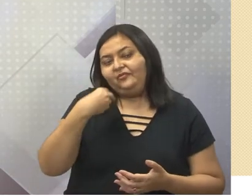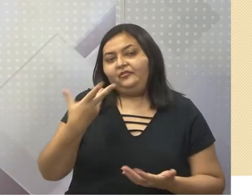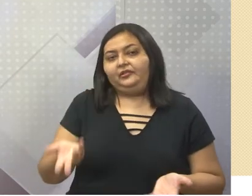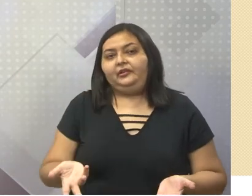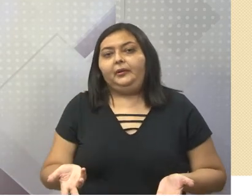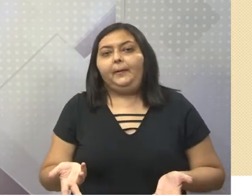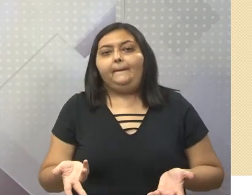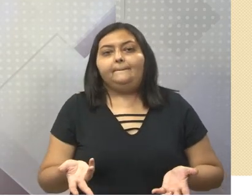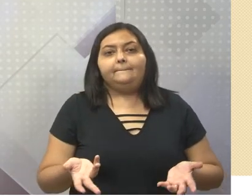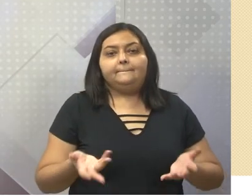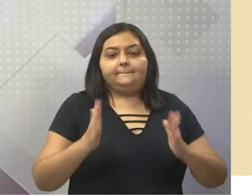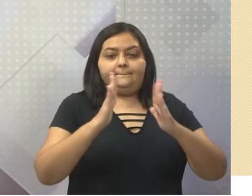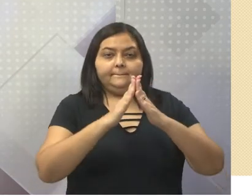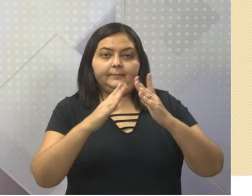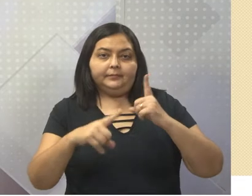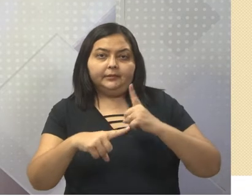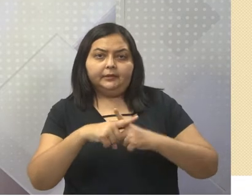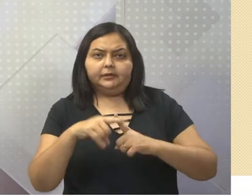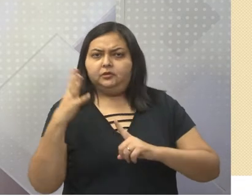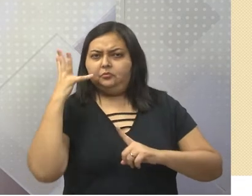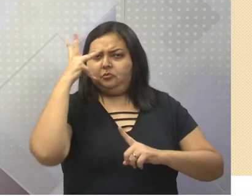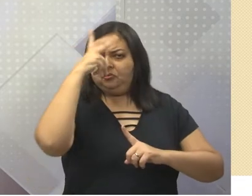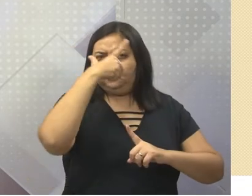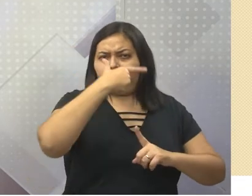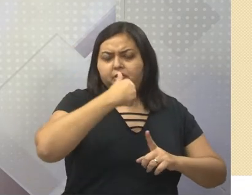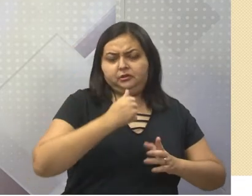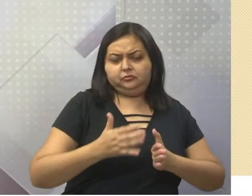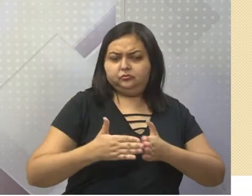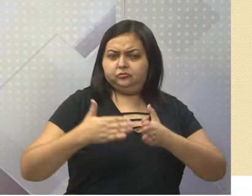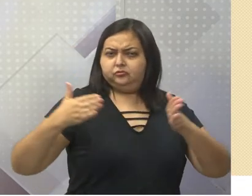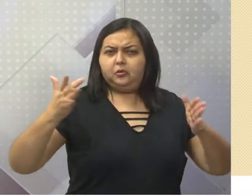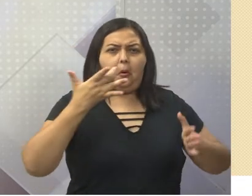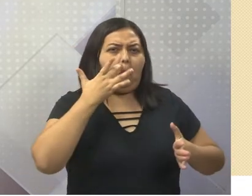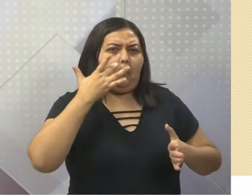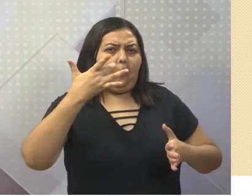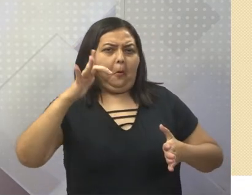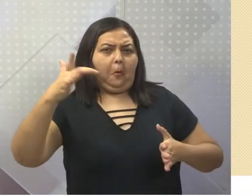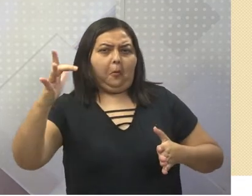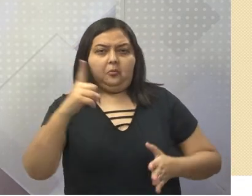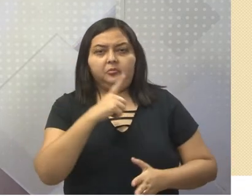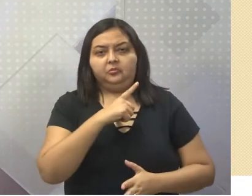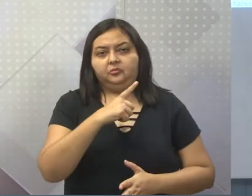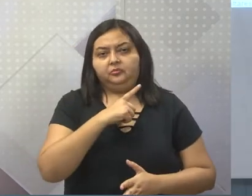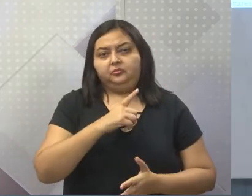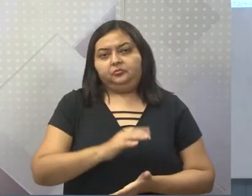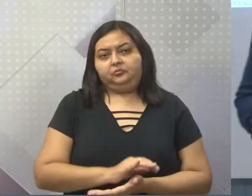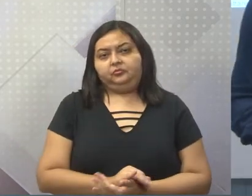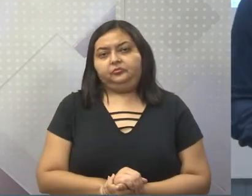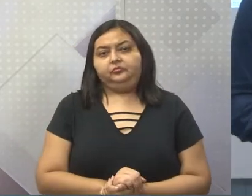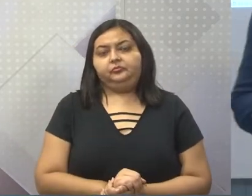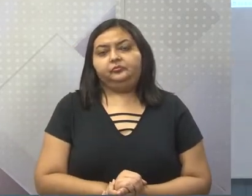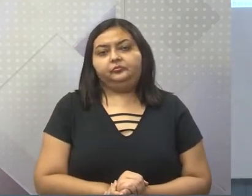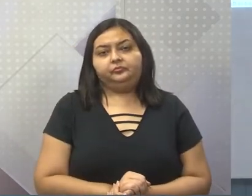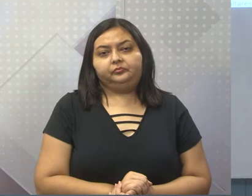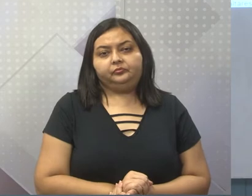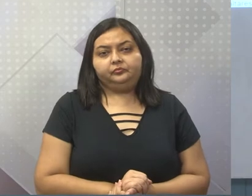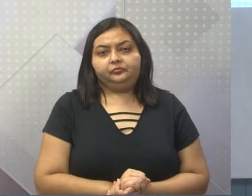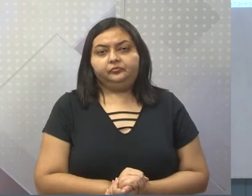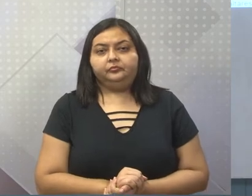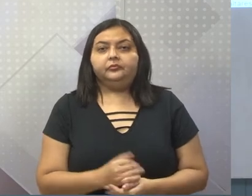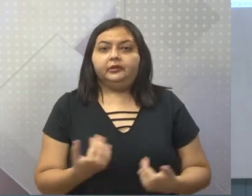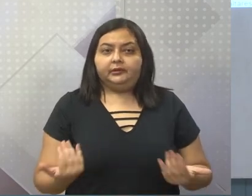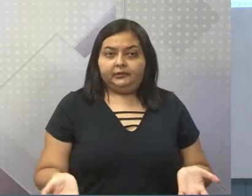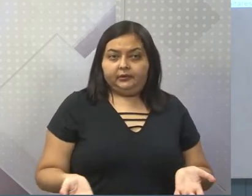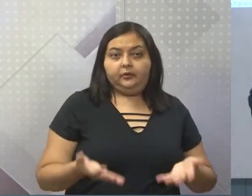altares revestidos, muitas vezes de ouro. Volta pra cá. Então, gente, eu quero